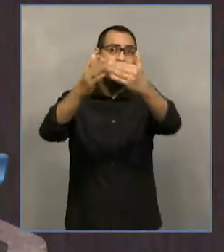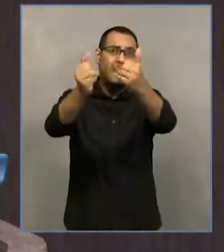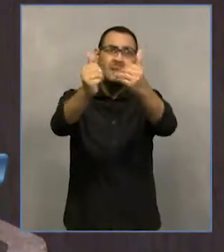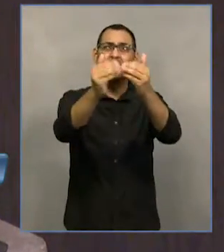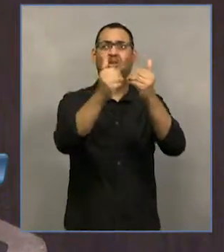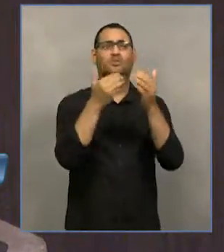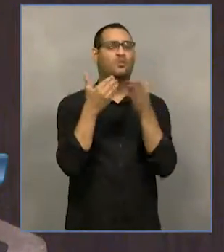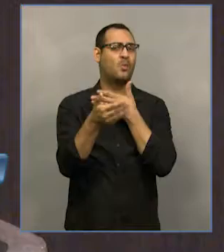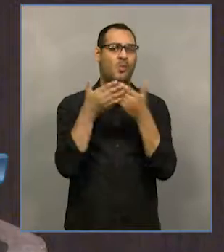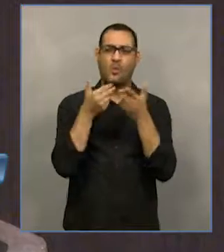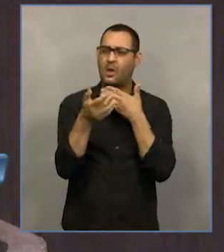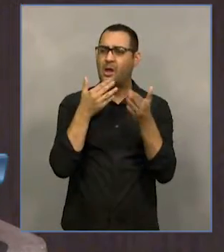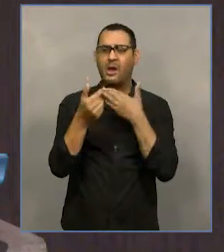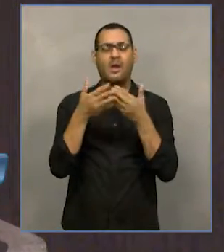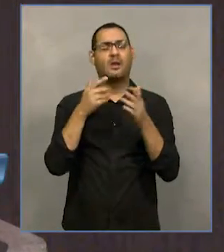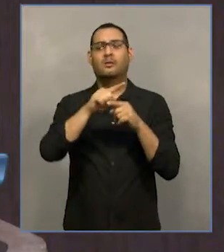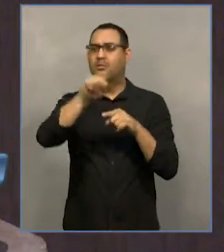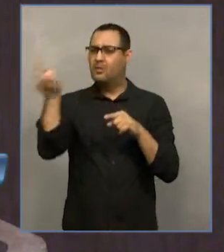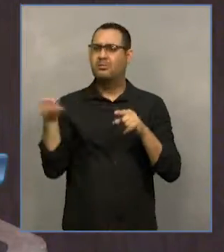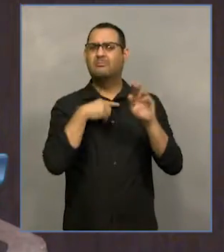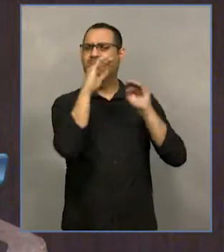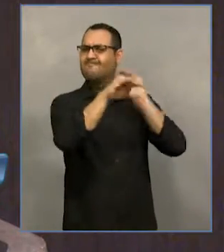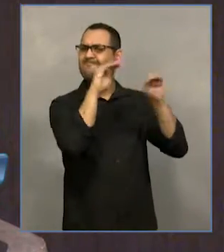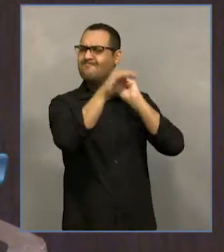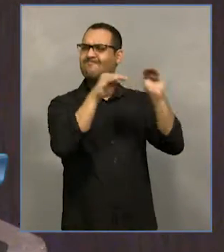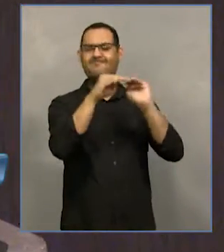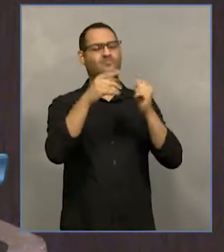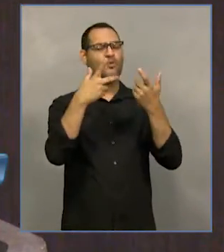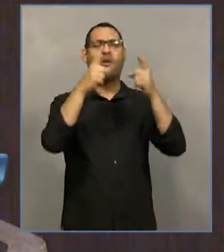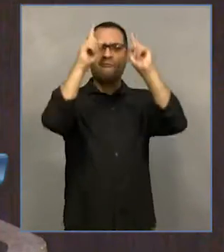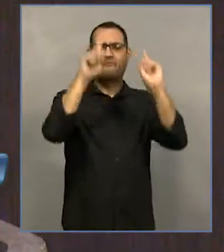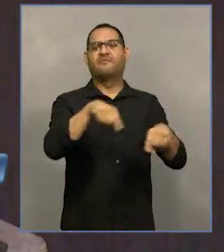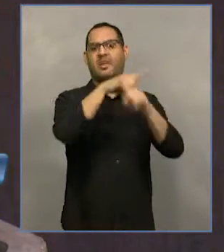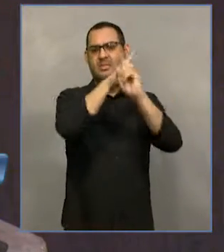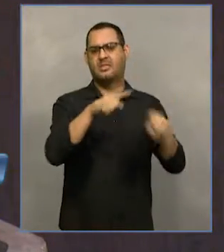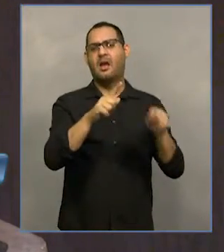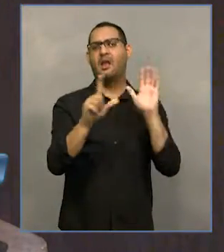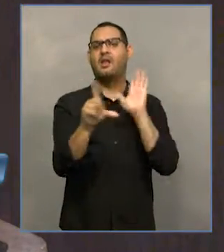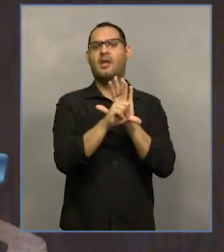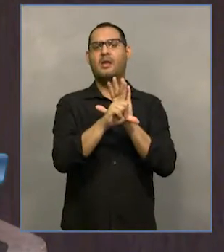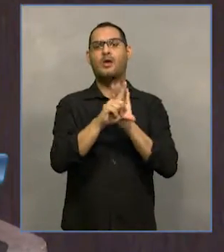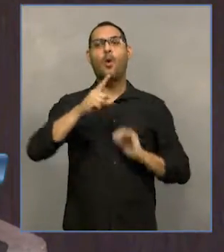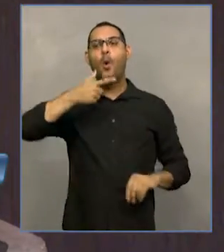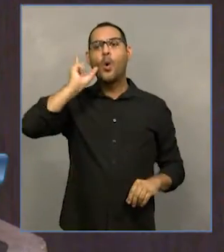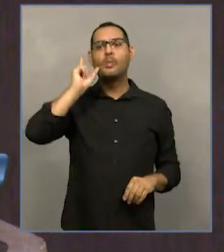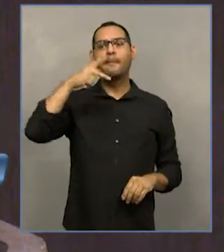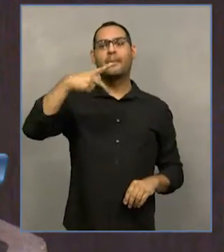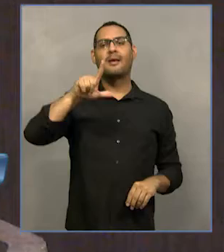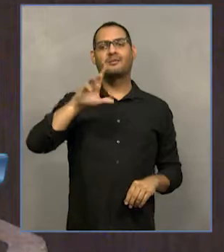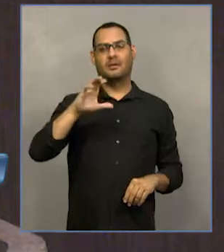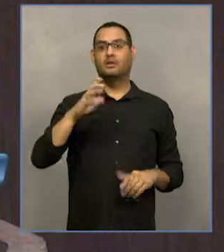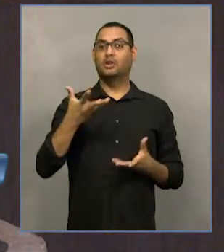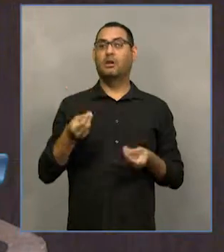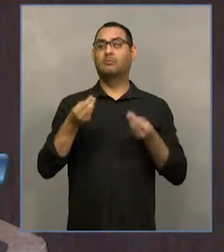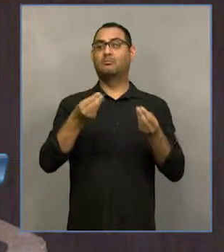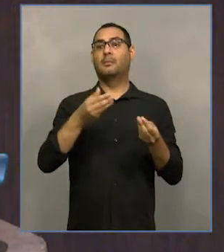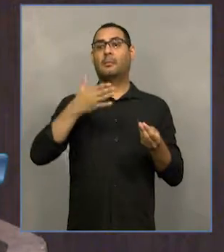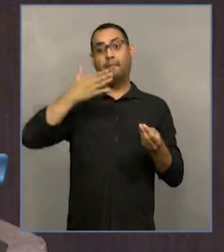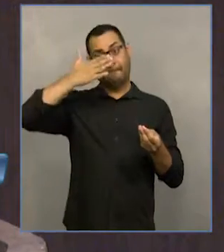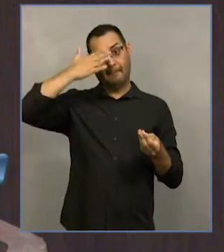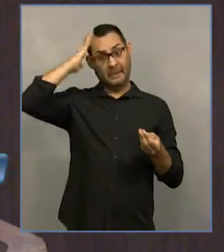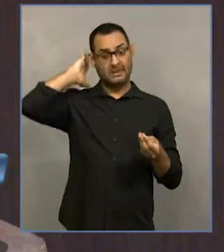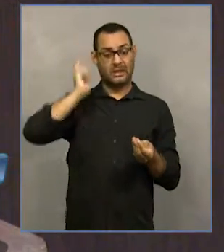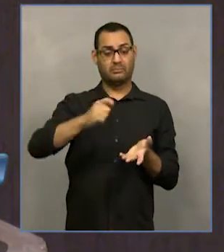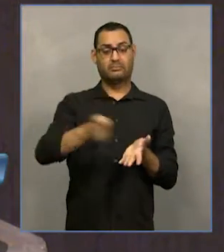pressionem pelo veto total desta lei. Essa lei agora foi para sanção presidencial. Ela é